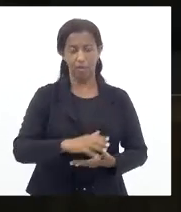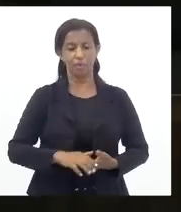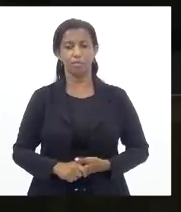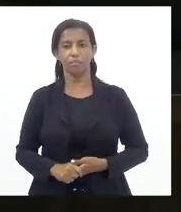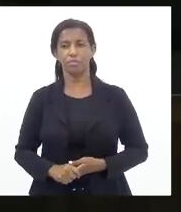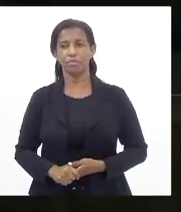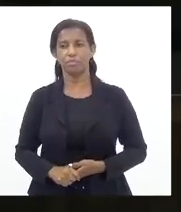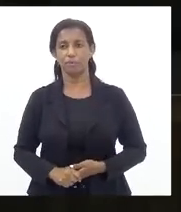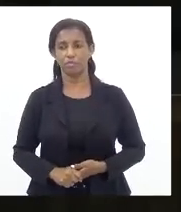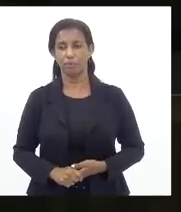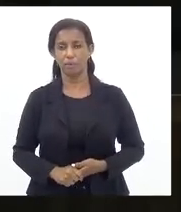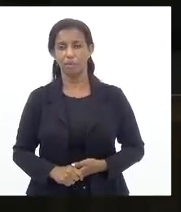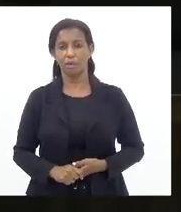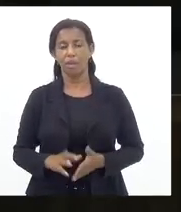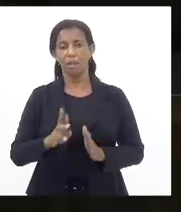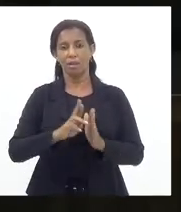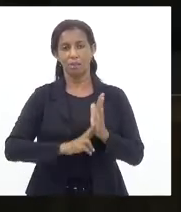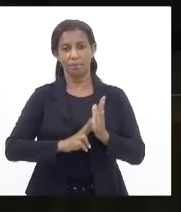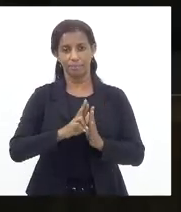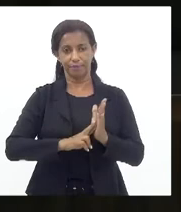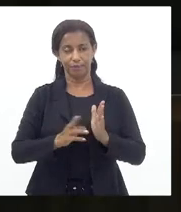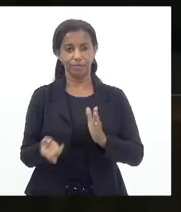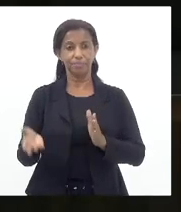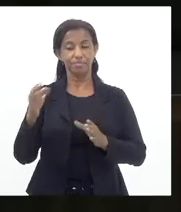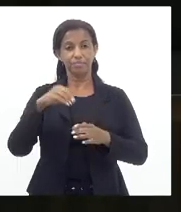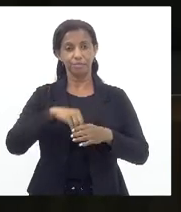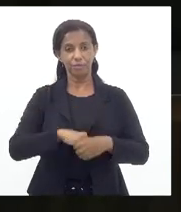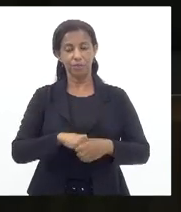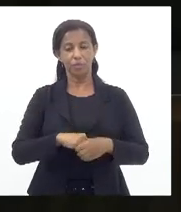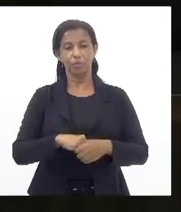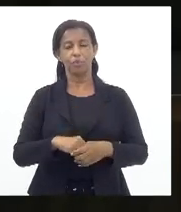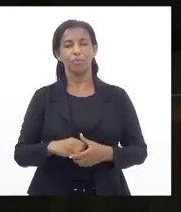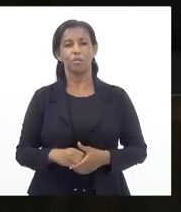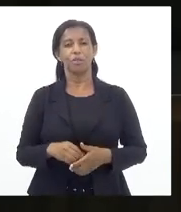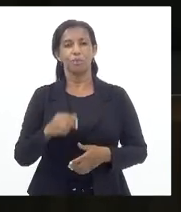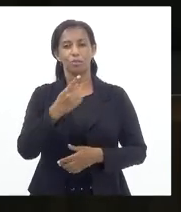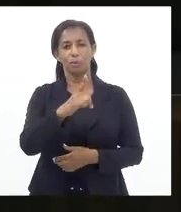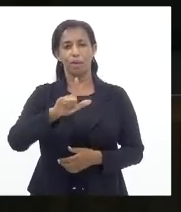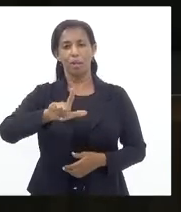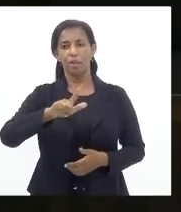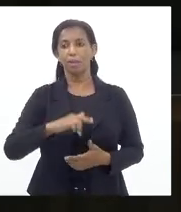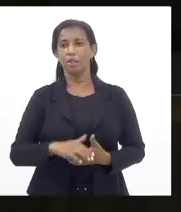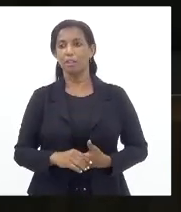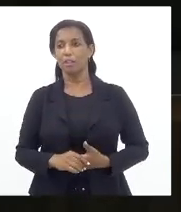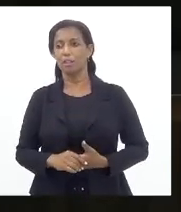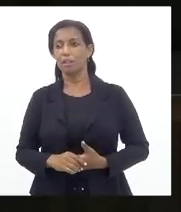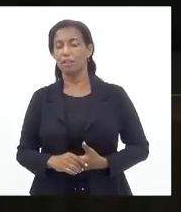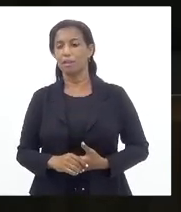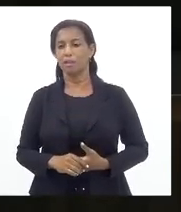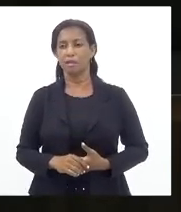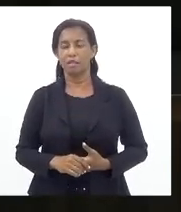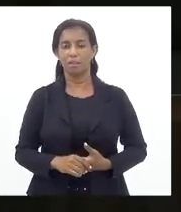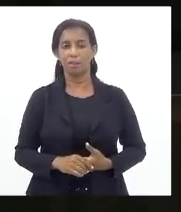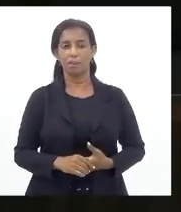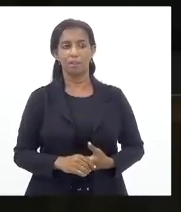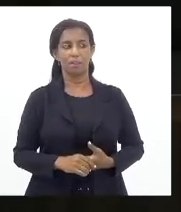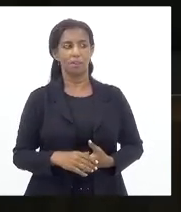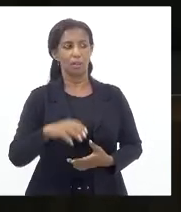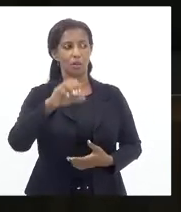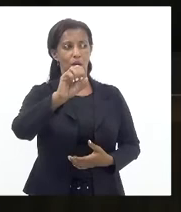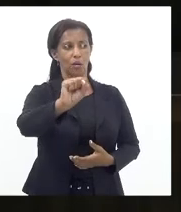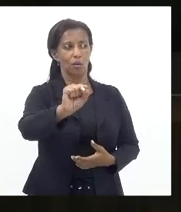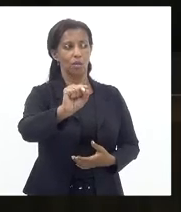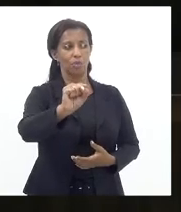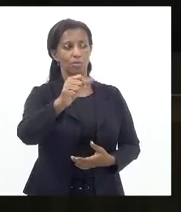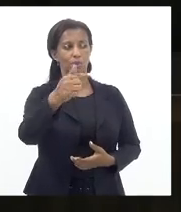Aprovado. Requerimento de inclusão na hora do dia do projeto do projeto de lei 8